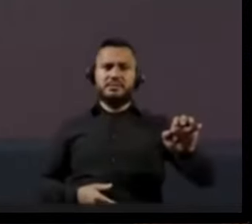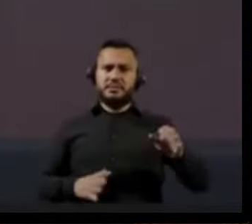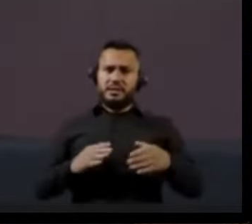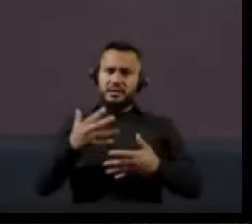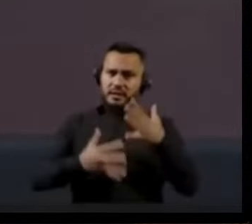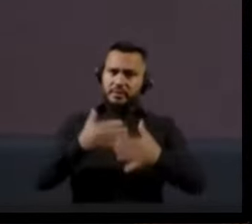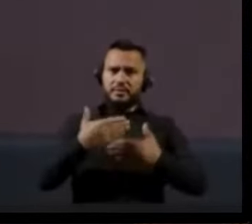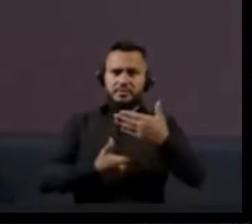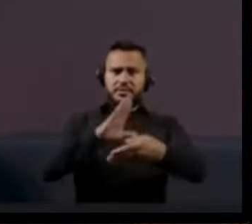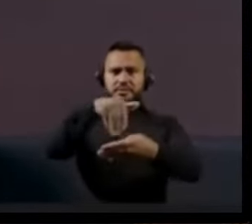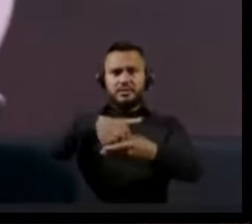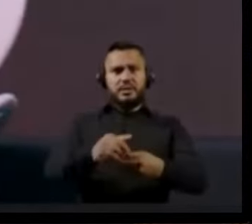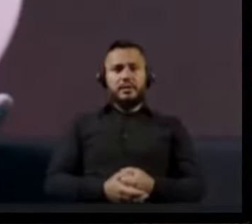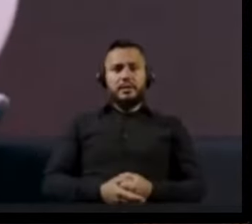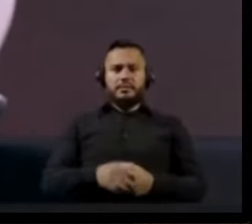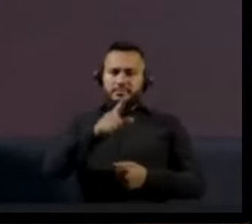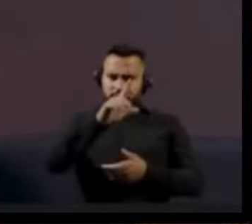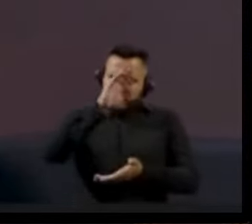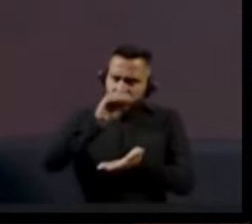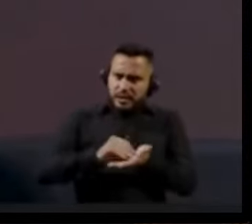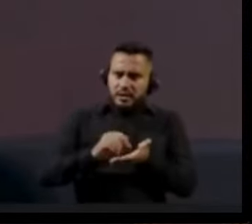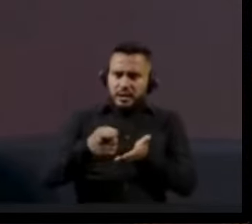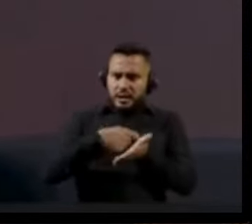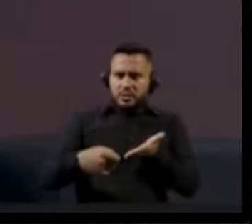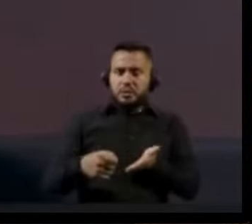Eu quero que vocês anotem o número desse projeto de lei.